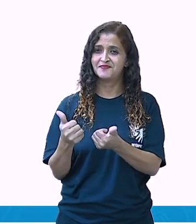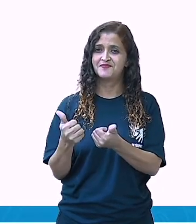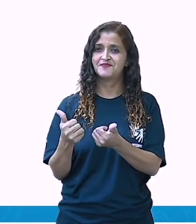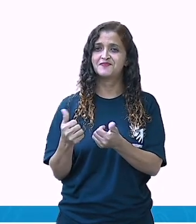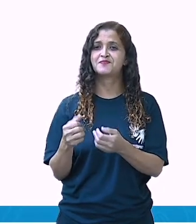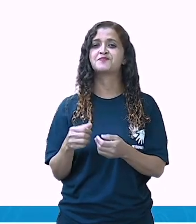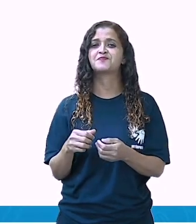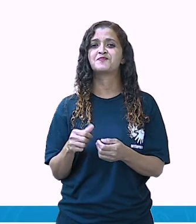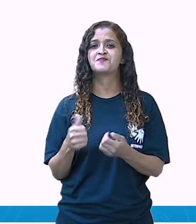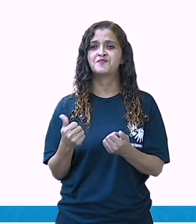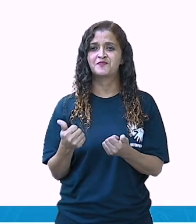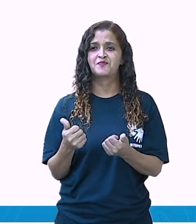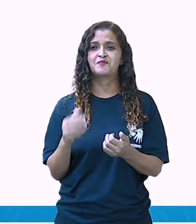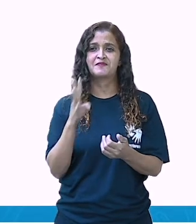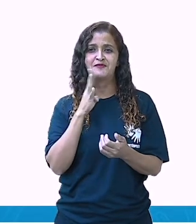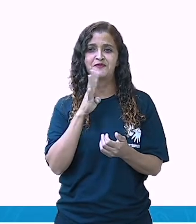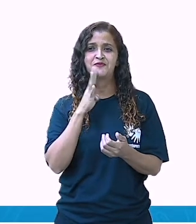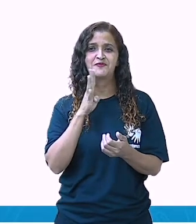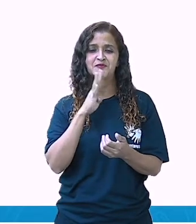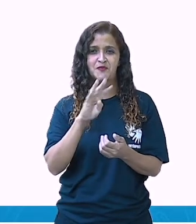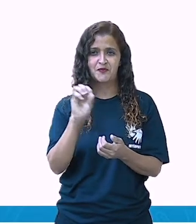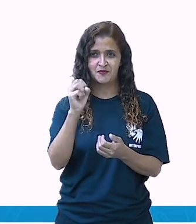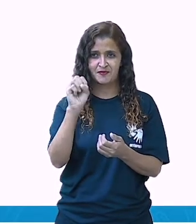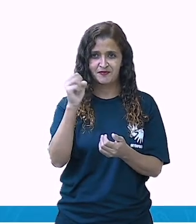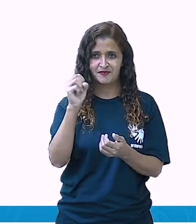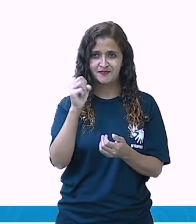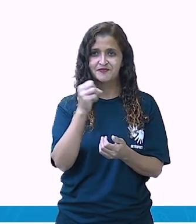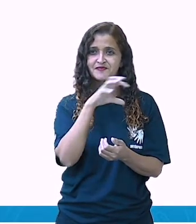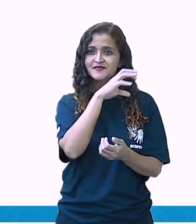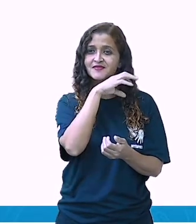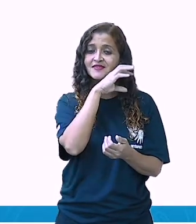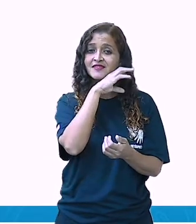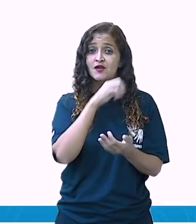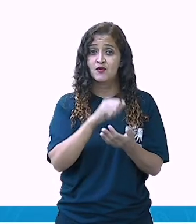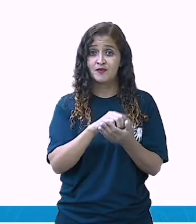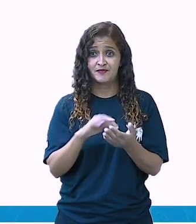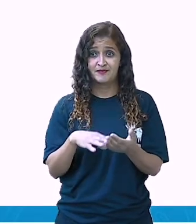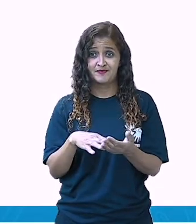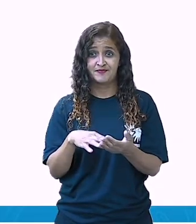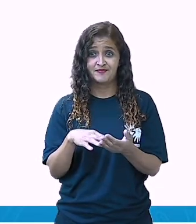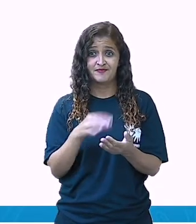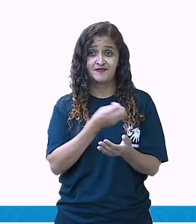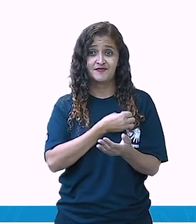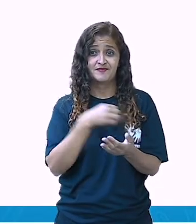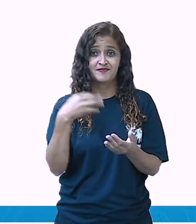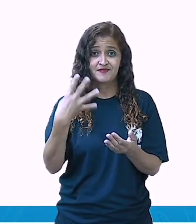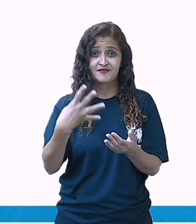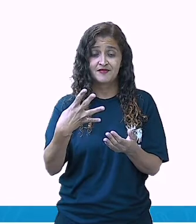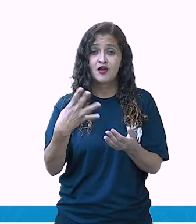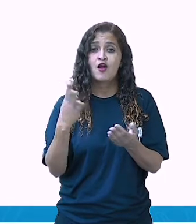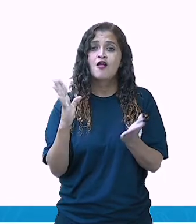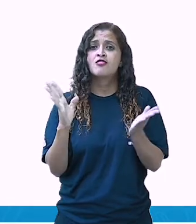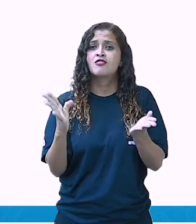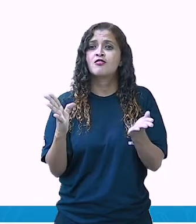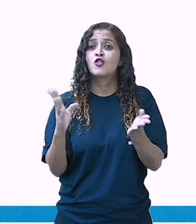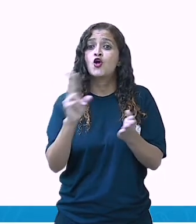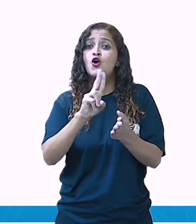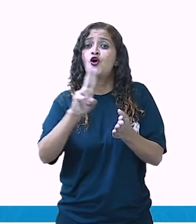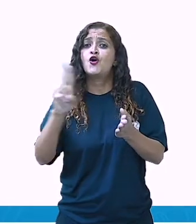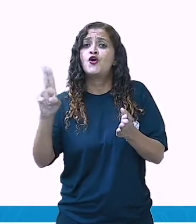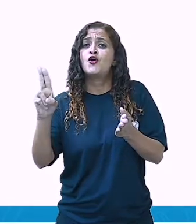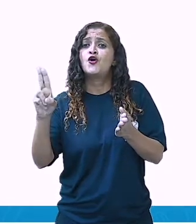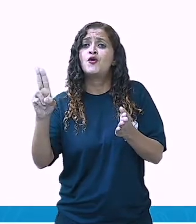e o grilo. Legal, né? Oito animais. Aí na atividade quatro, Agora copia os nomes em ordem